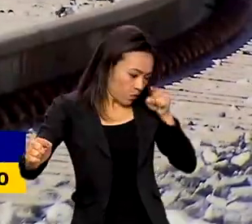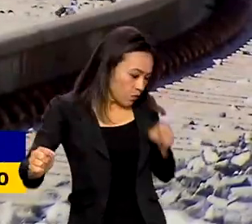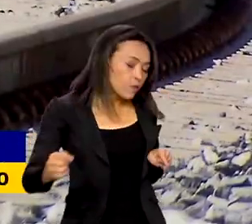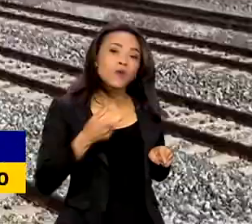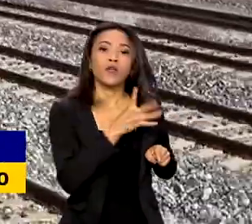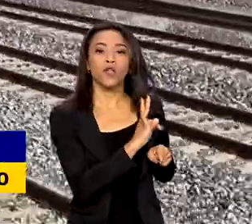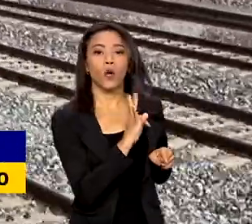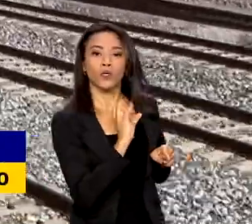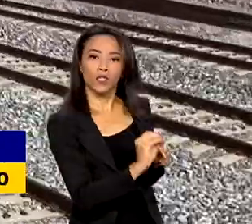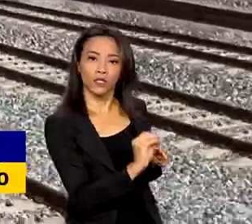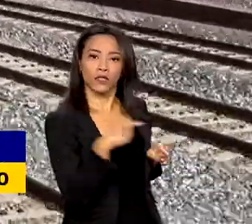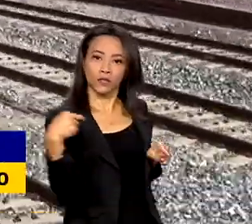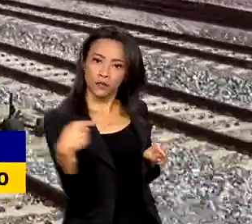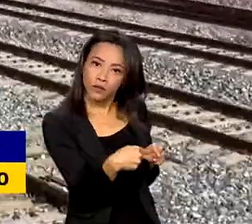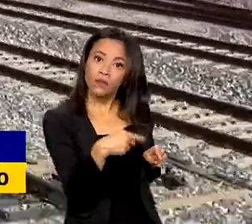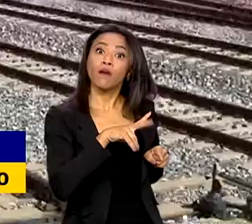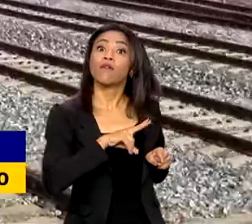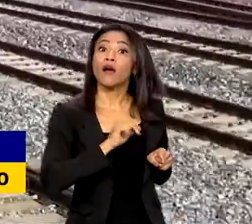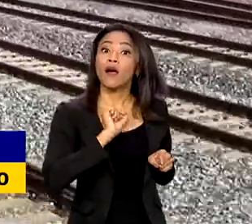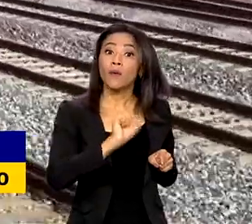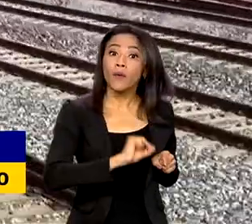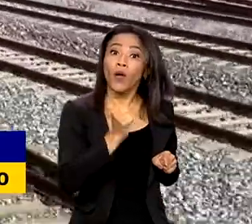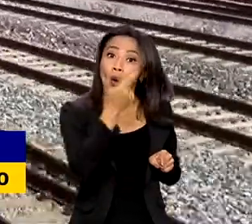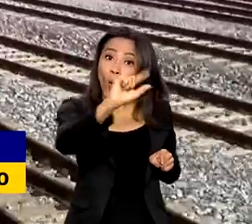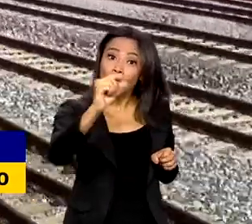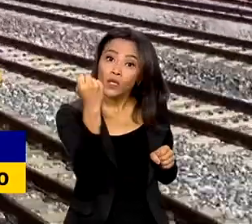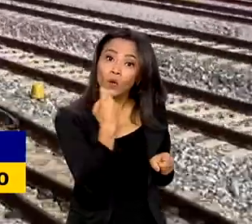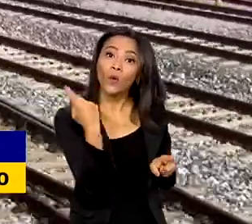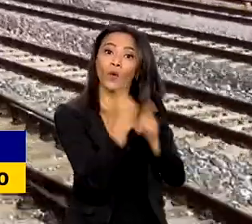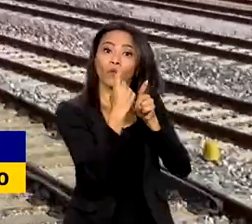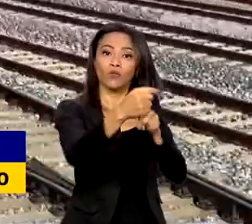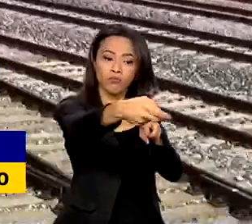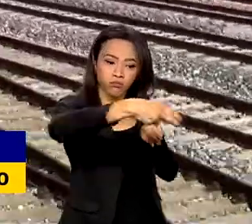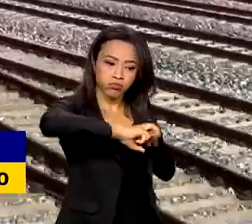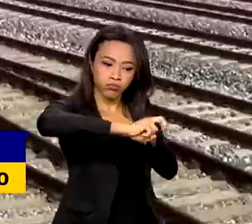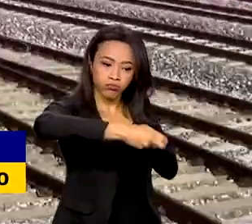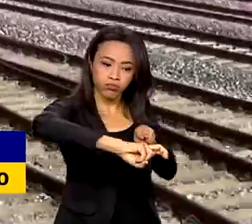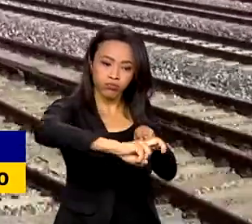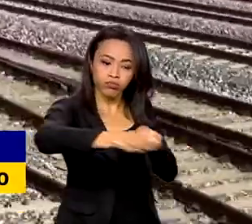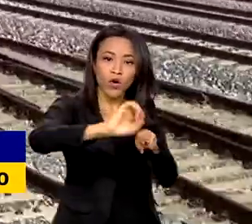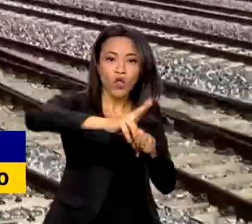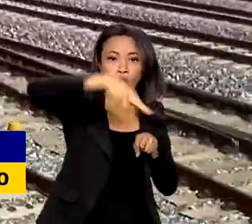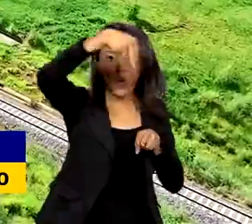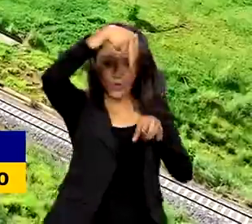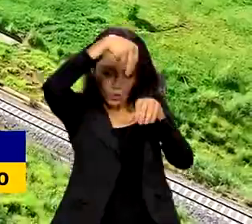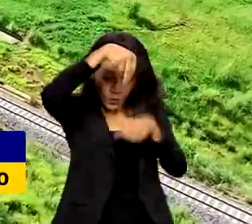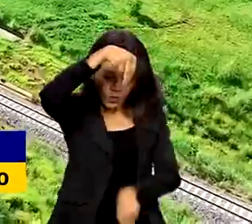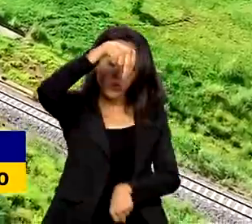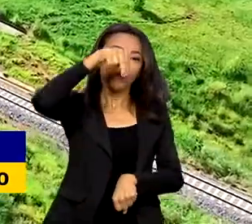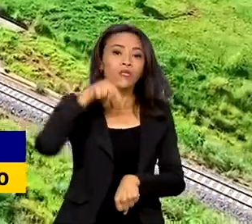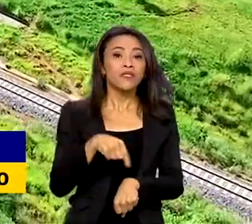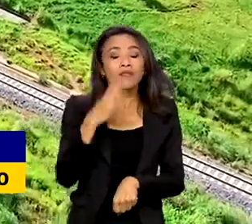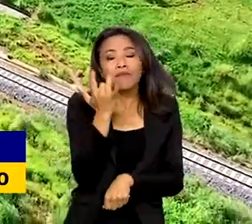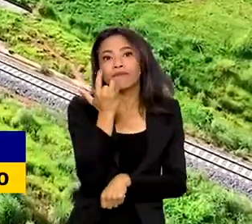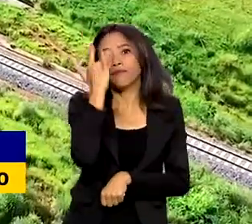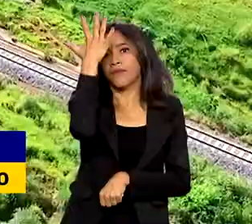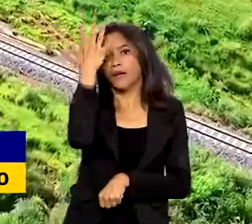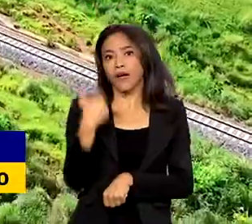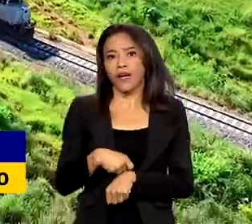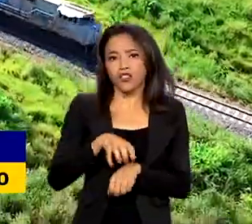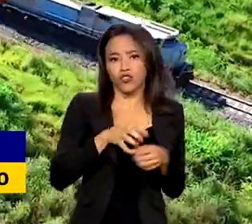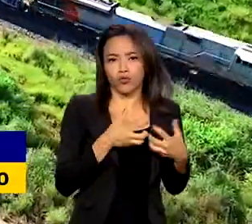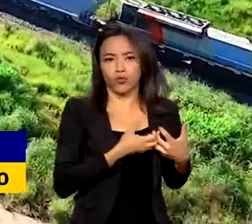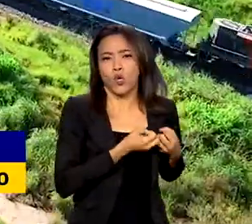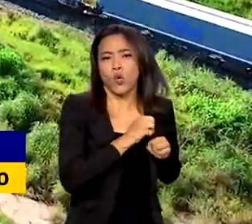Tocantins, onde vai se encontrar com a Ferrovia Norte-Sul. Tudo para facilitar o escoamento de produção agrícola